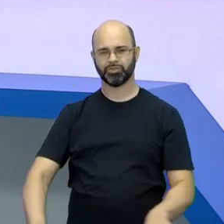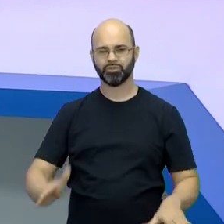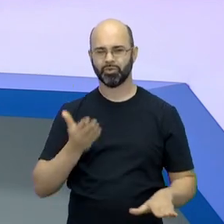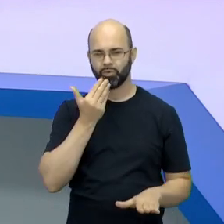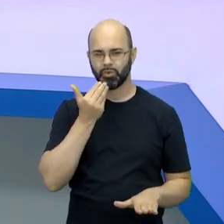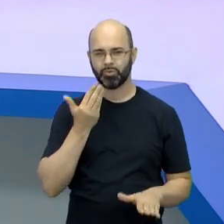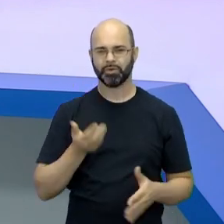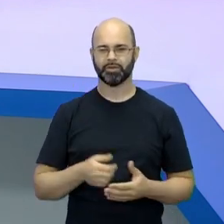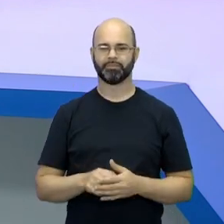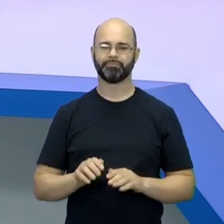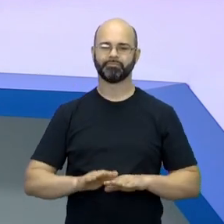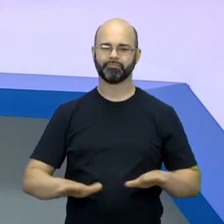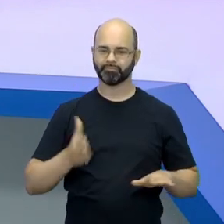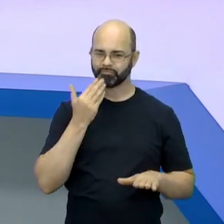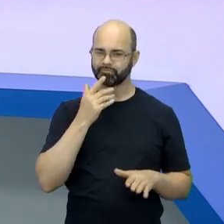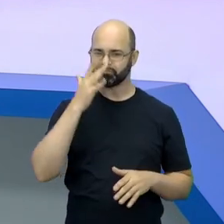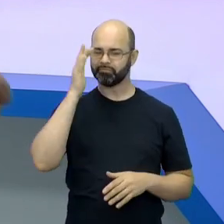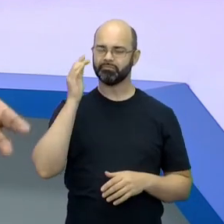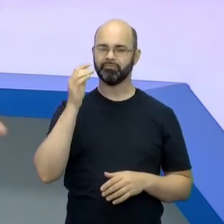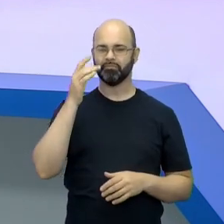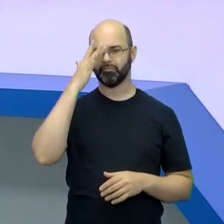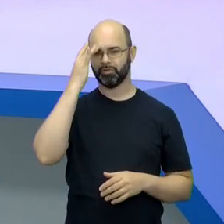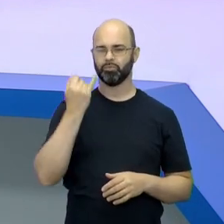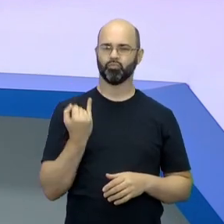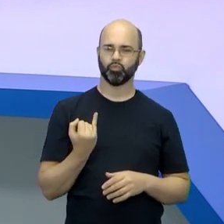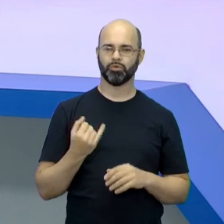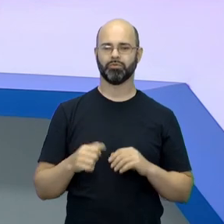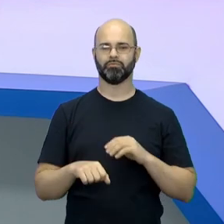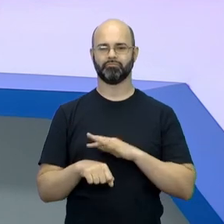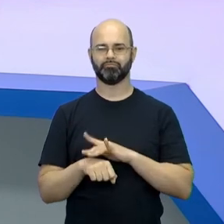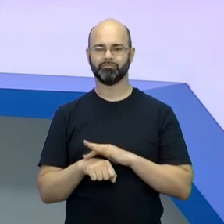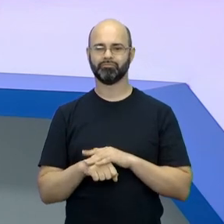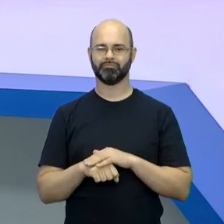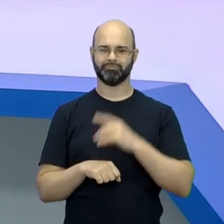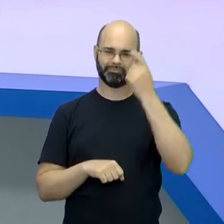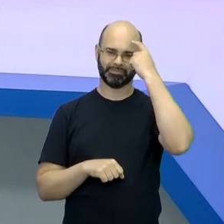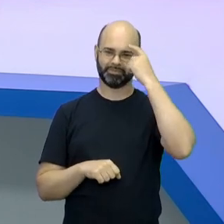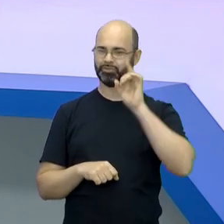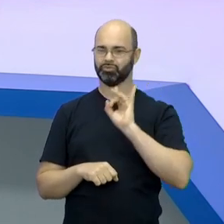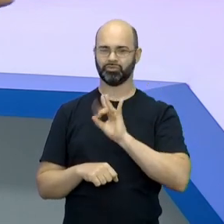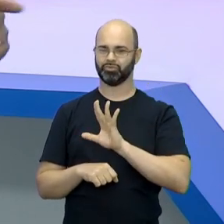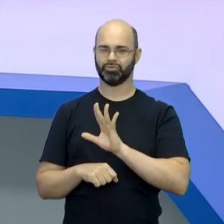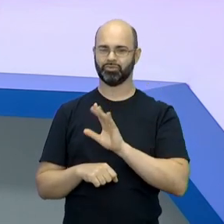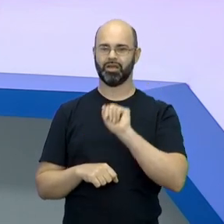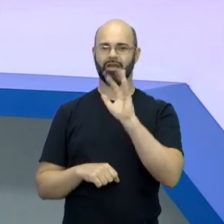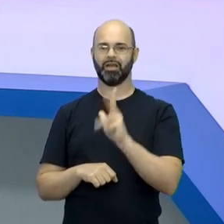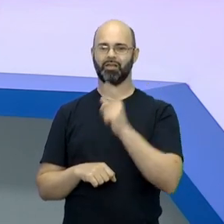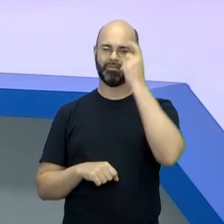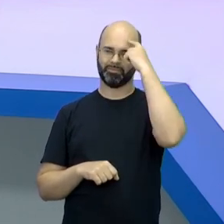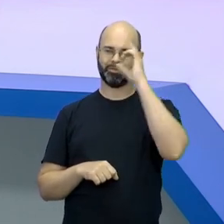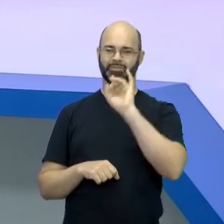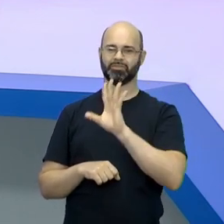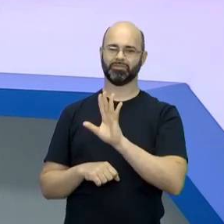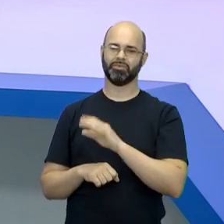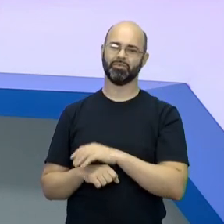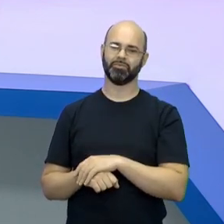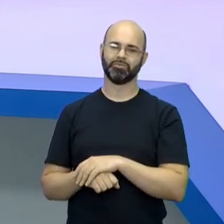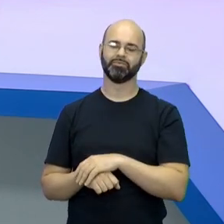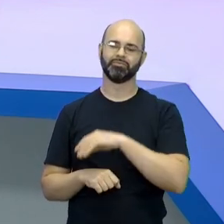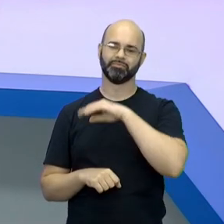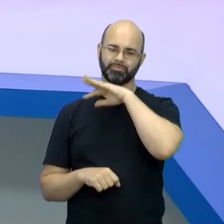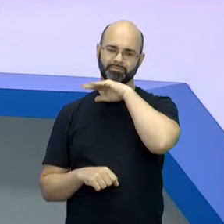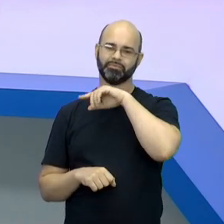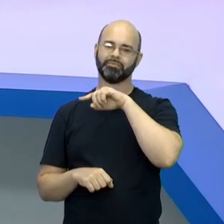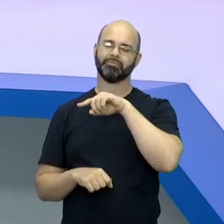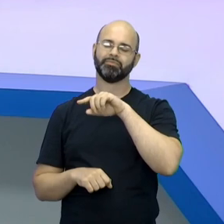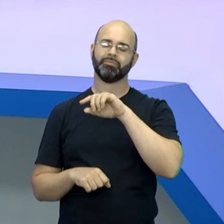é muito menino magro, é muita doença. É isso. A gente pensa na África dessa forma, inclusive, é uma coisa interessante que hoje vai